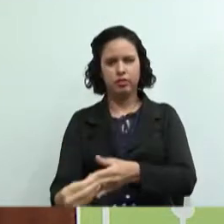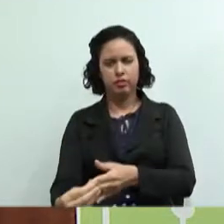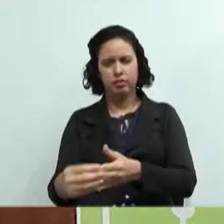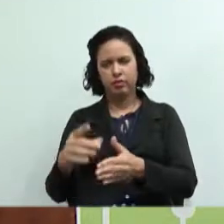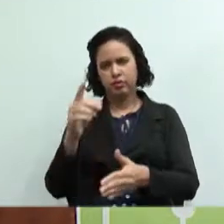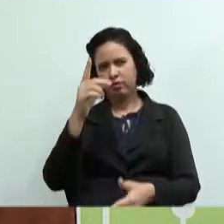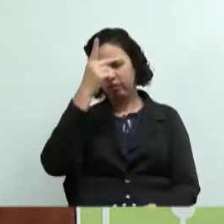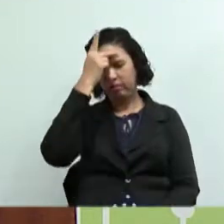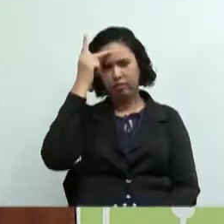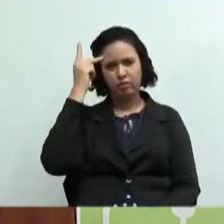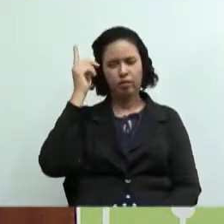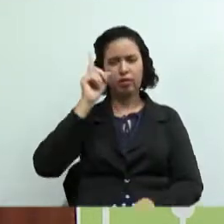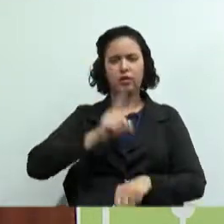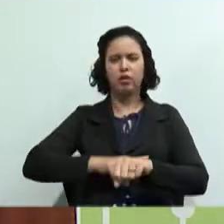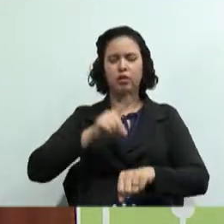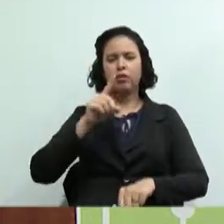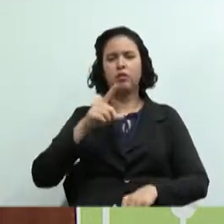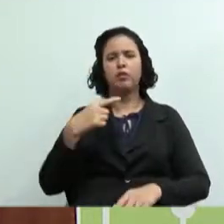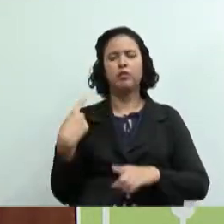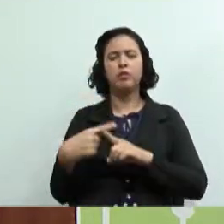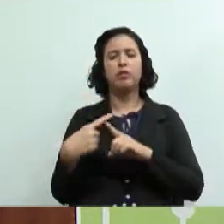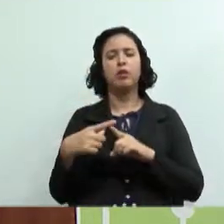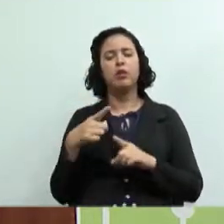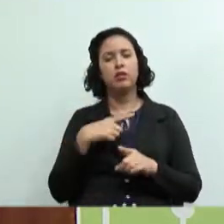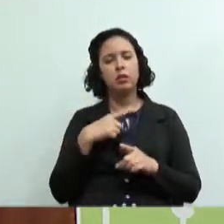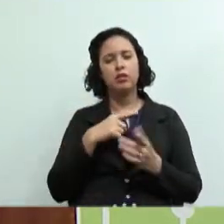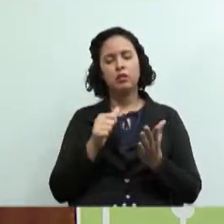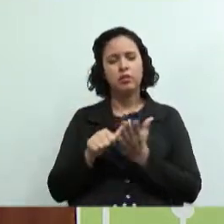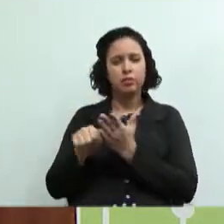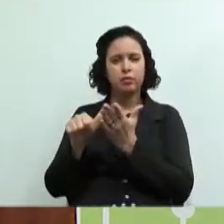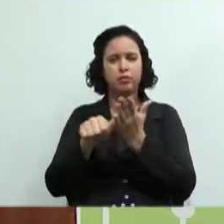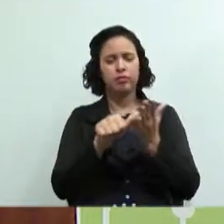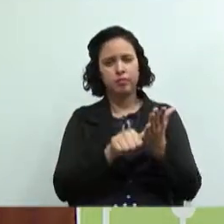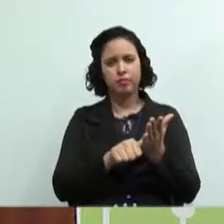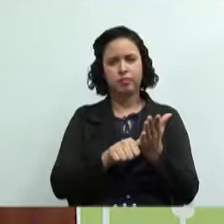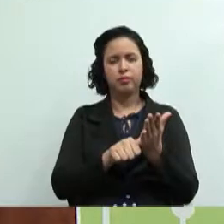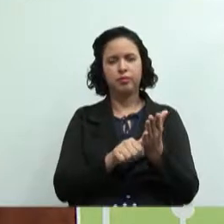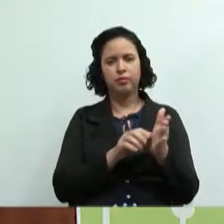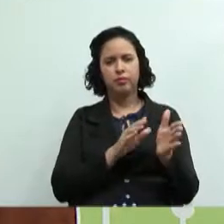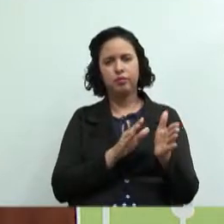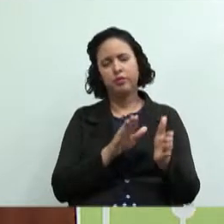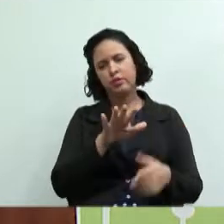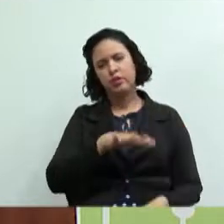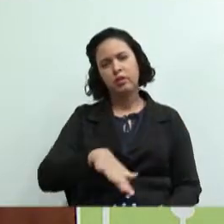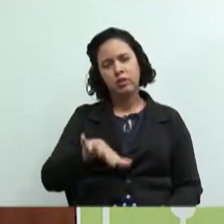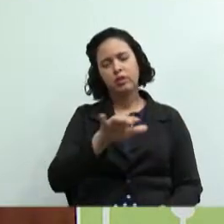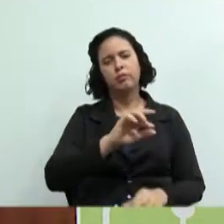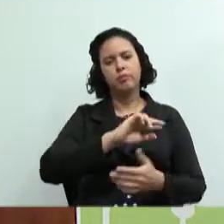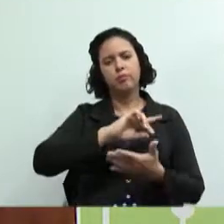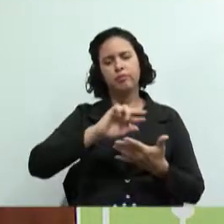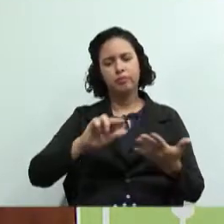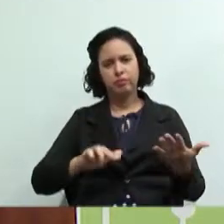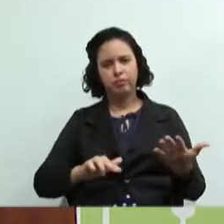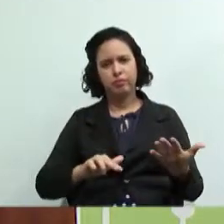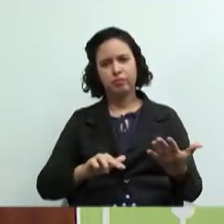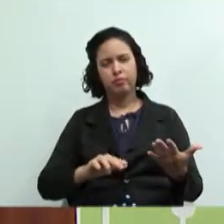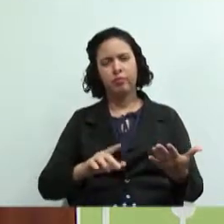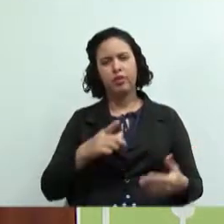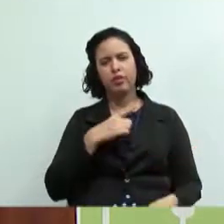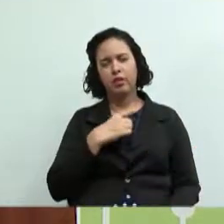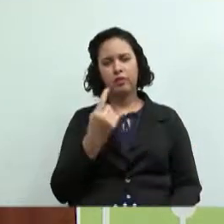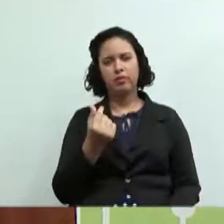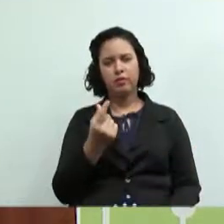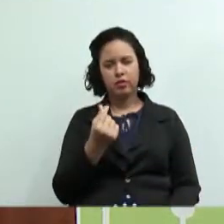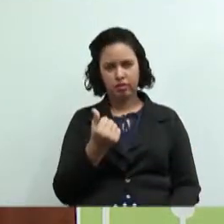porque ela tem cooperados de ramos diversos de atividades e esse serviço vai ter um preço